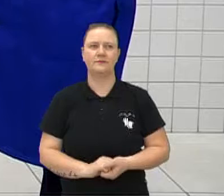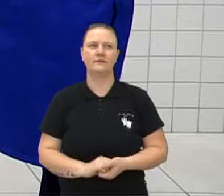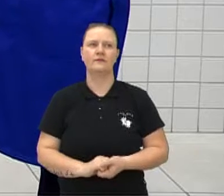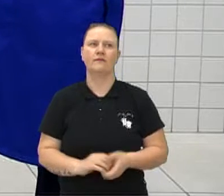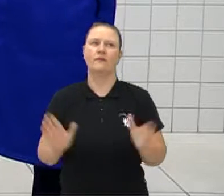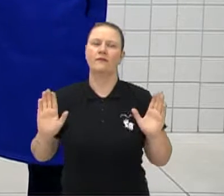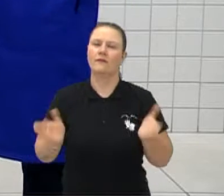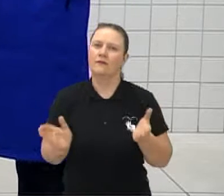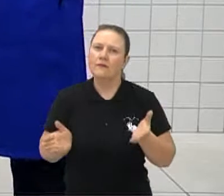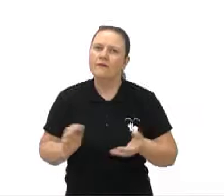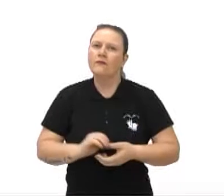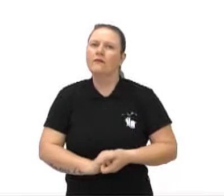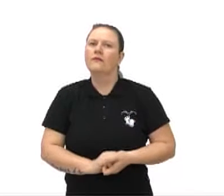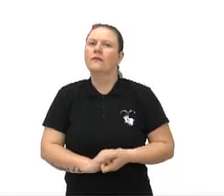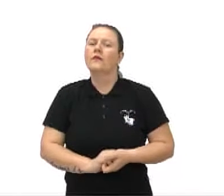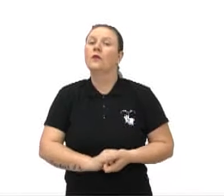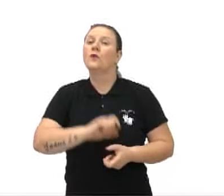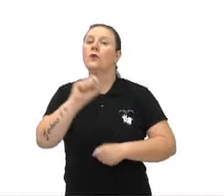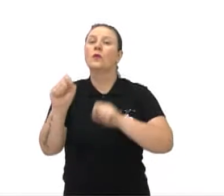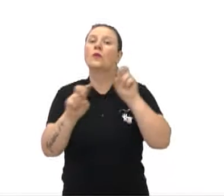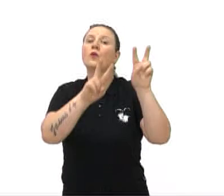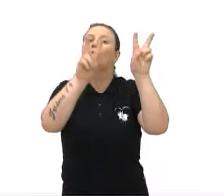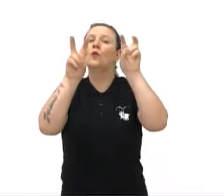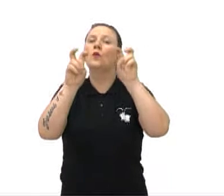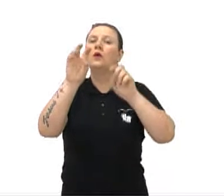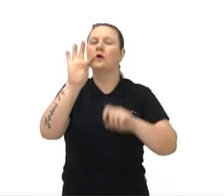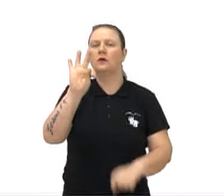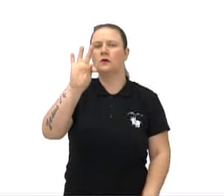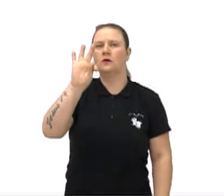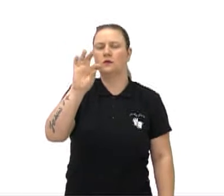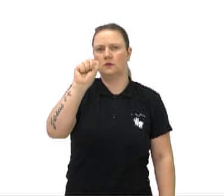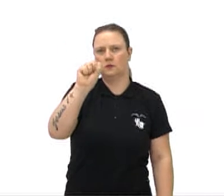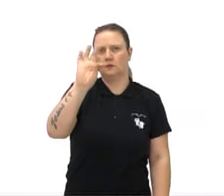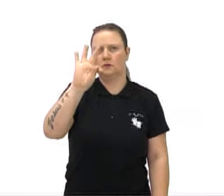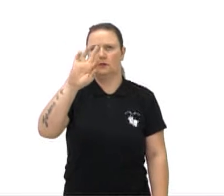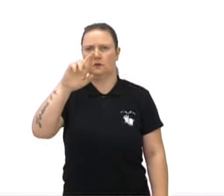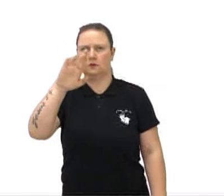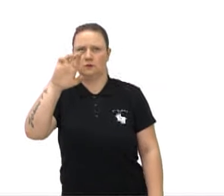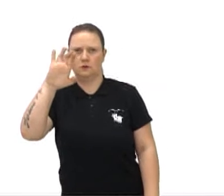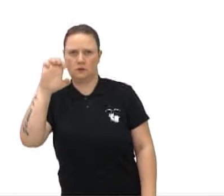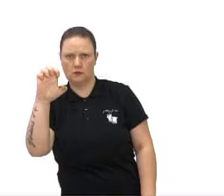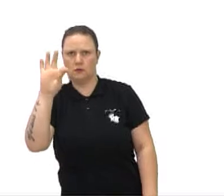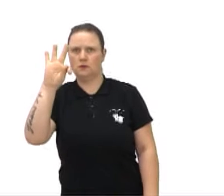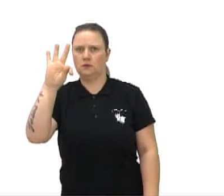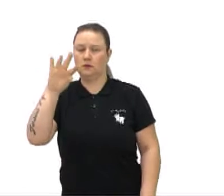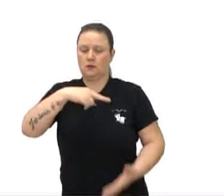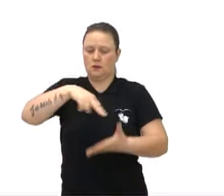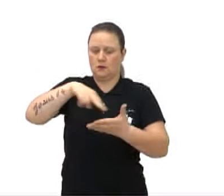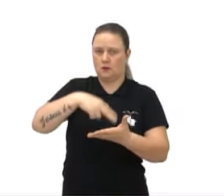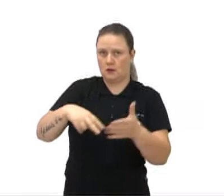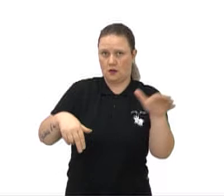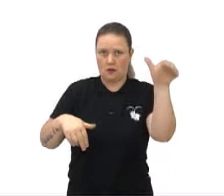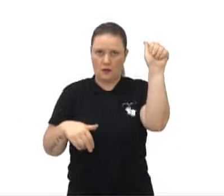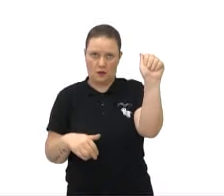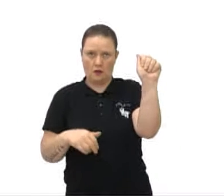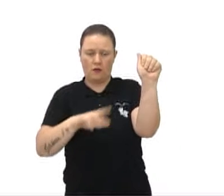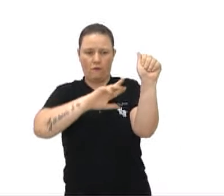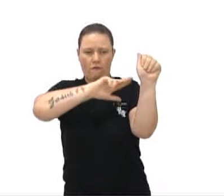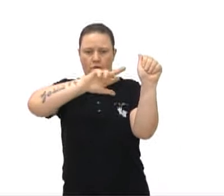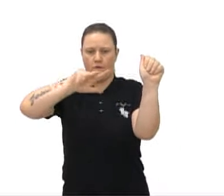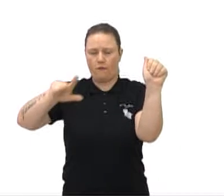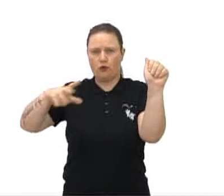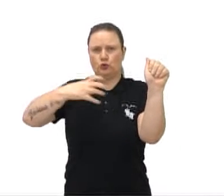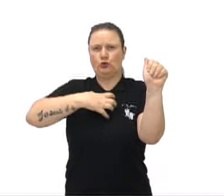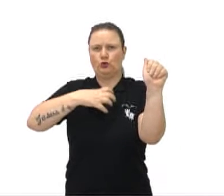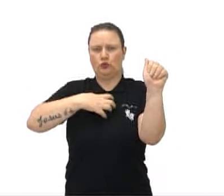Vamos lá, então. Então, o termo street dance refere-se a... Alternativa A, vários estilos